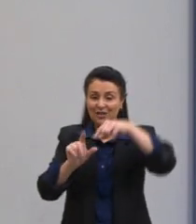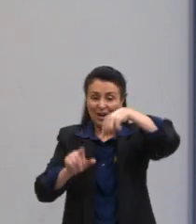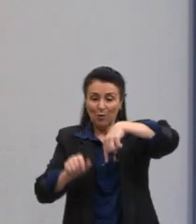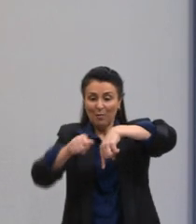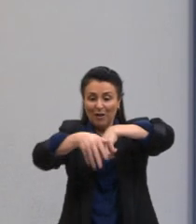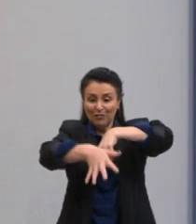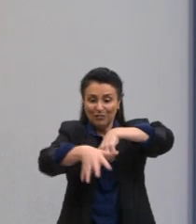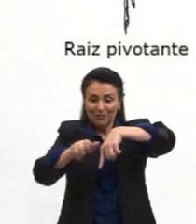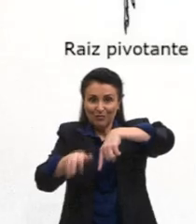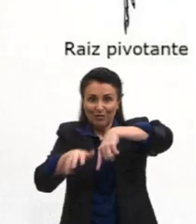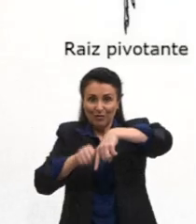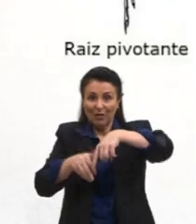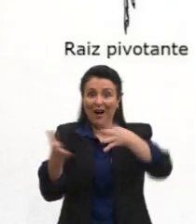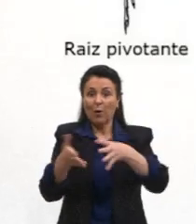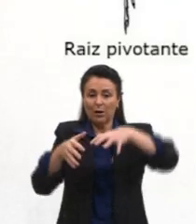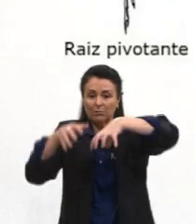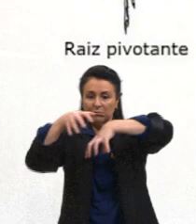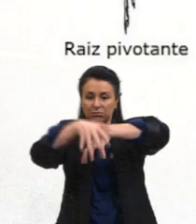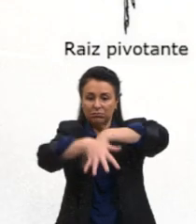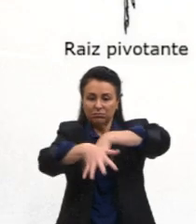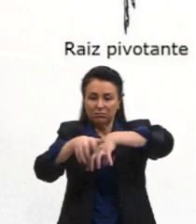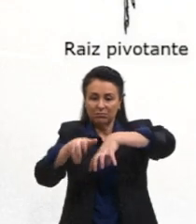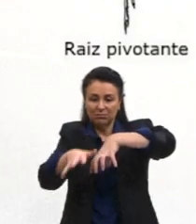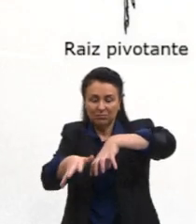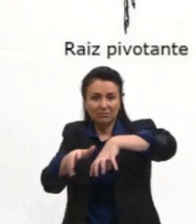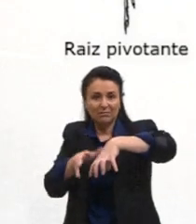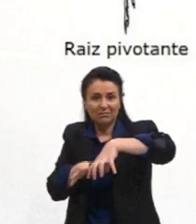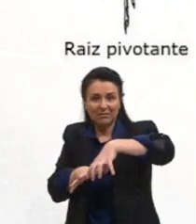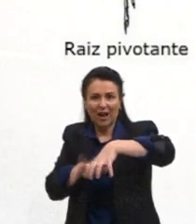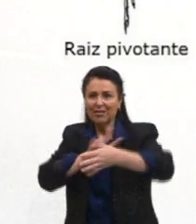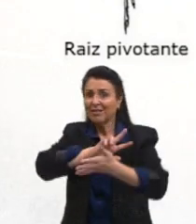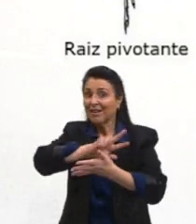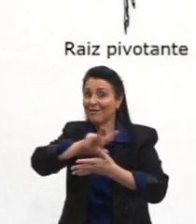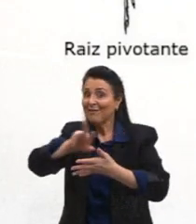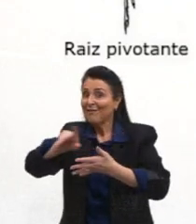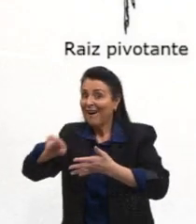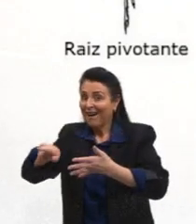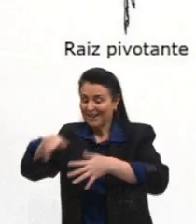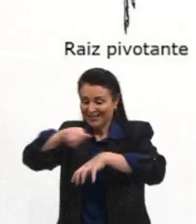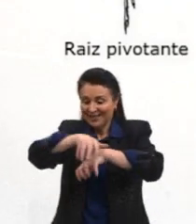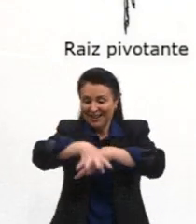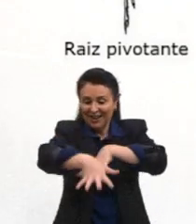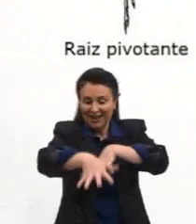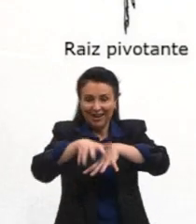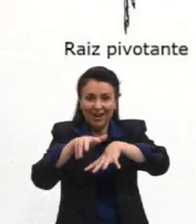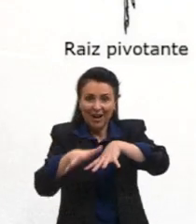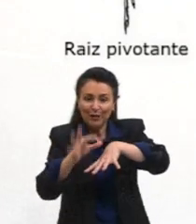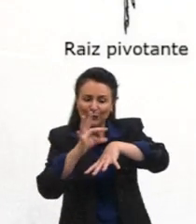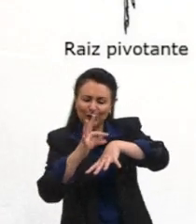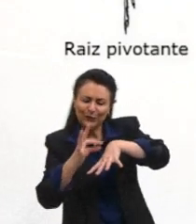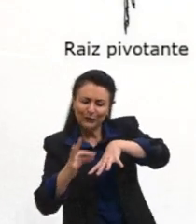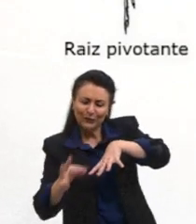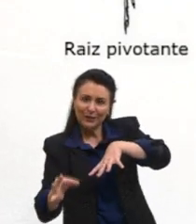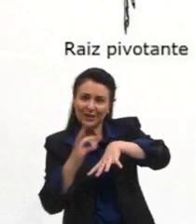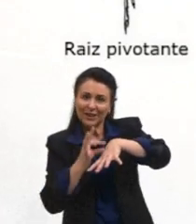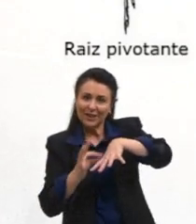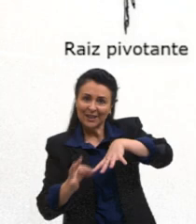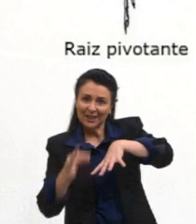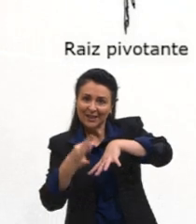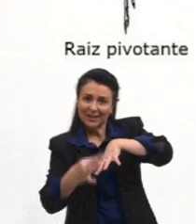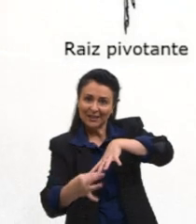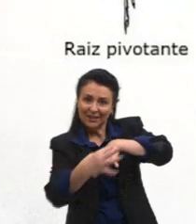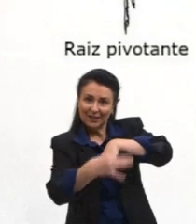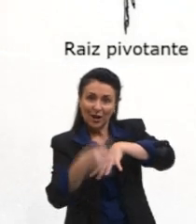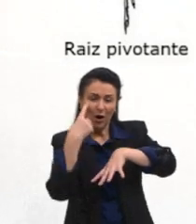ter um ponto principal, de onde vai partir várias ramificações mais finas e do mesmo tamanho. Então,